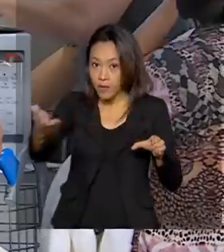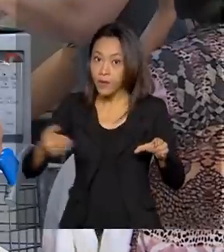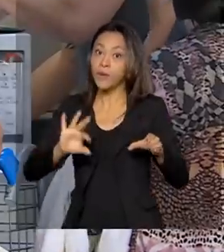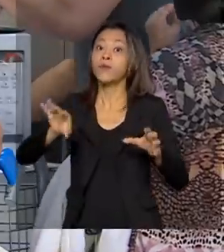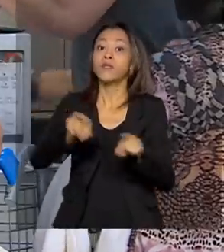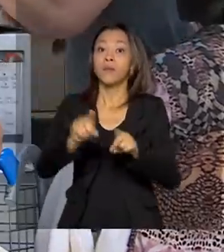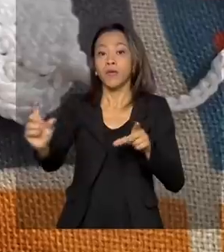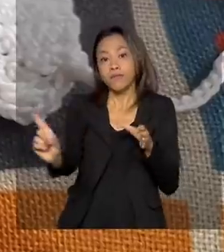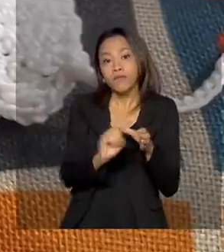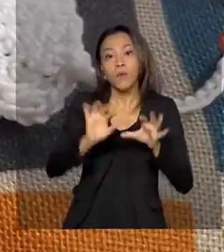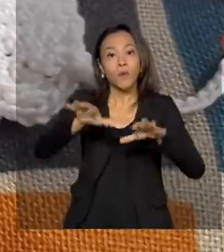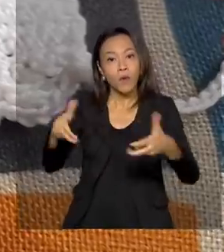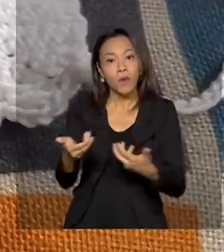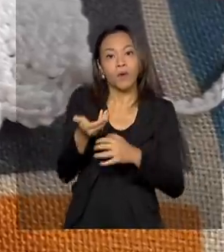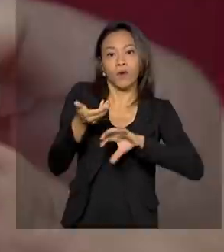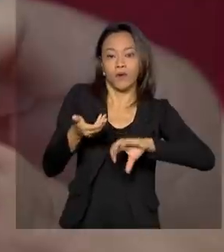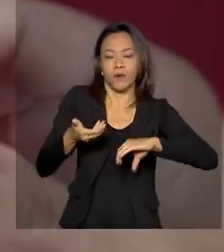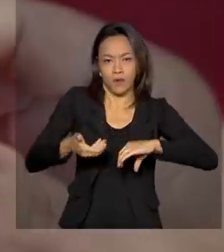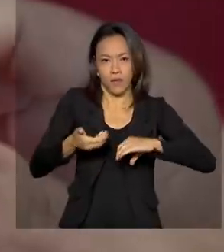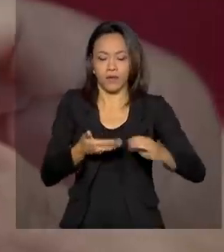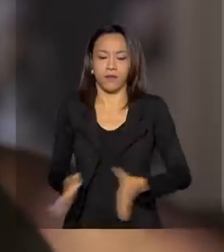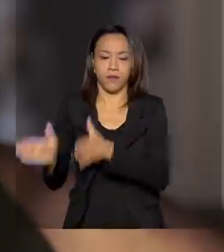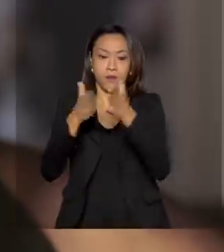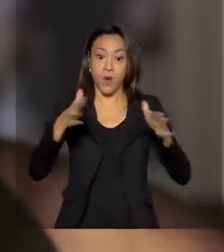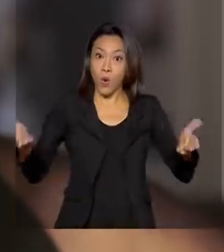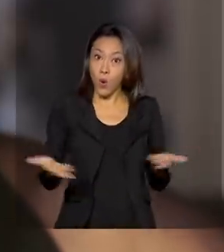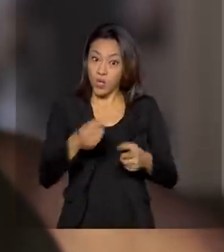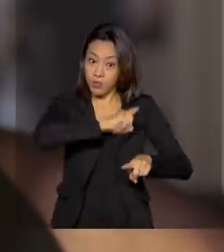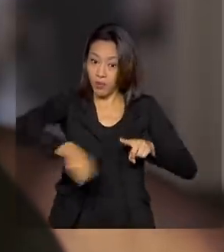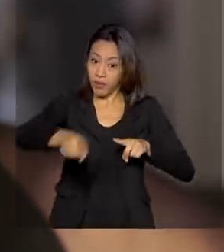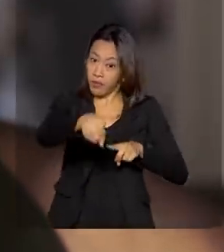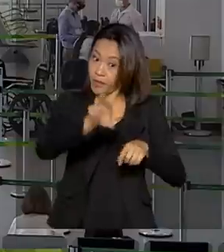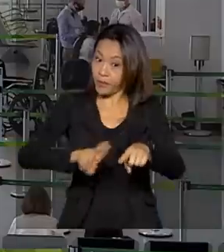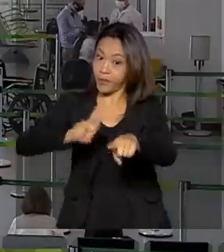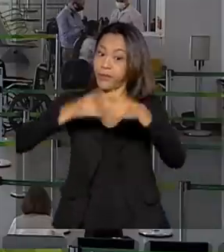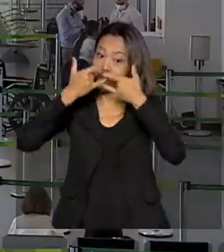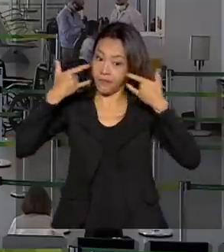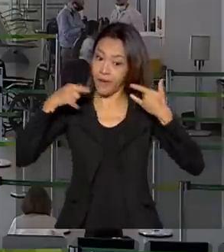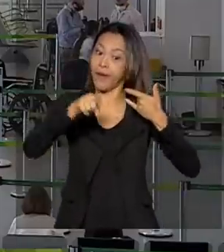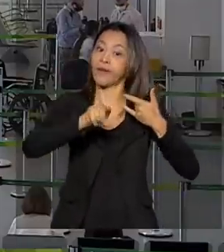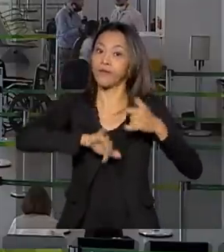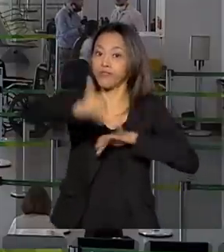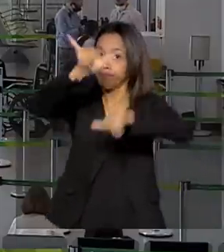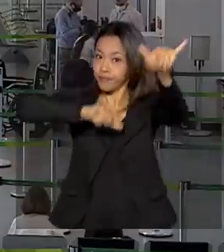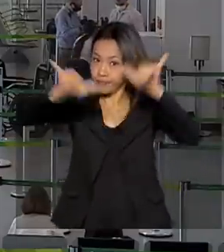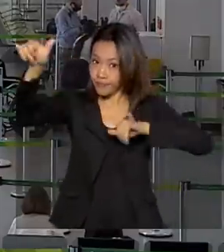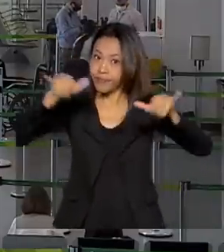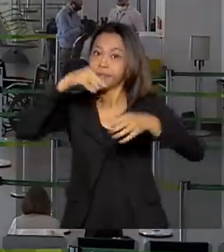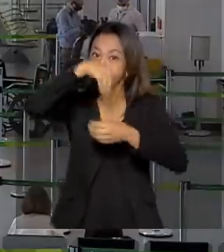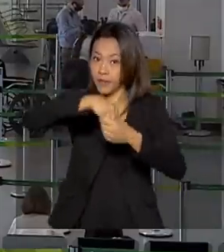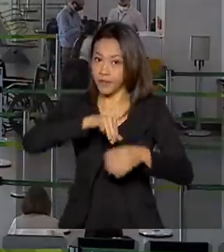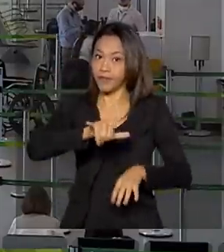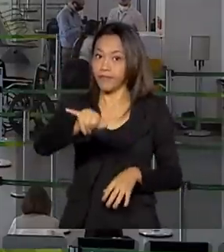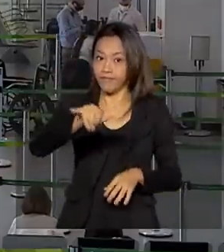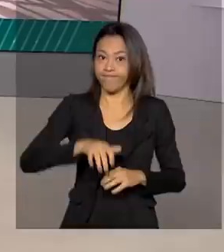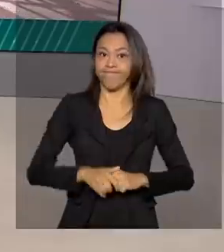A partir de hoje está proibido usar alguns tipos de máscaras nos aeroportos e aviões.